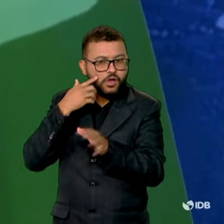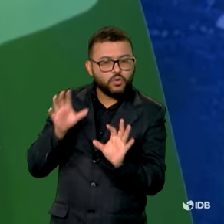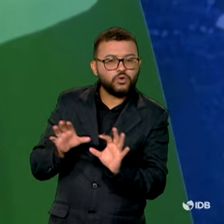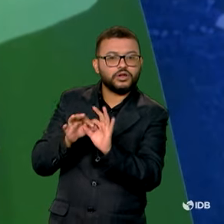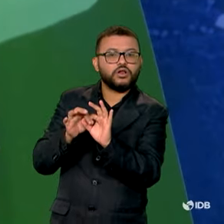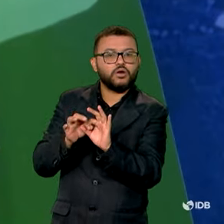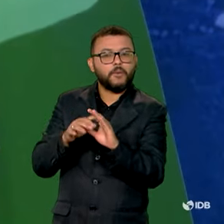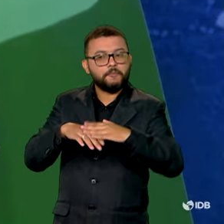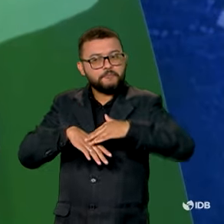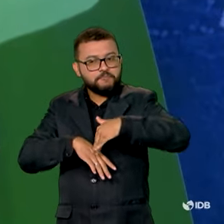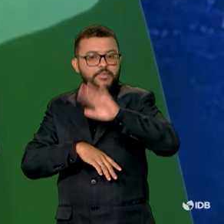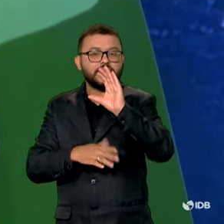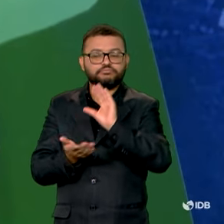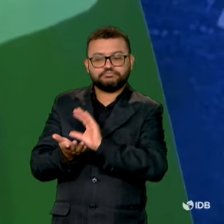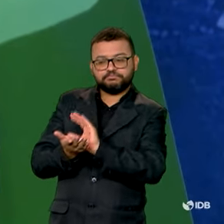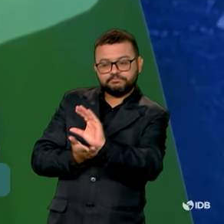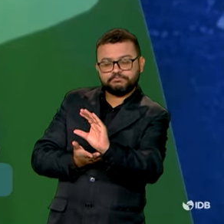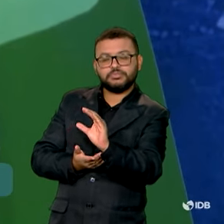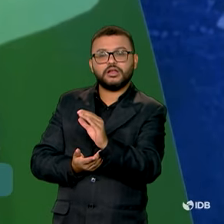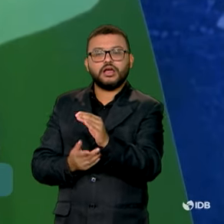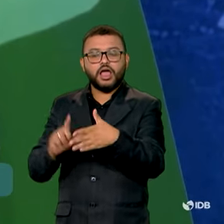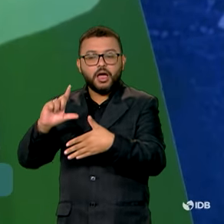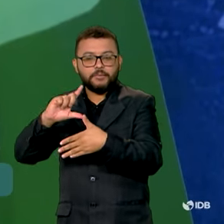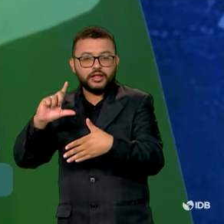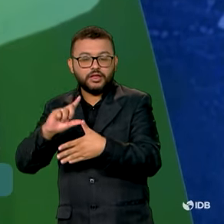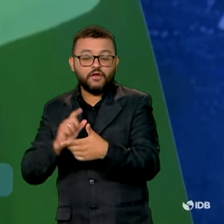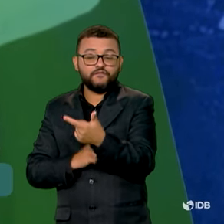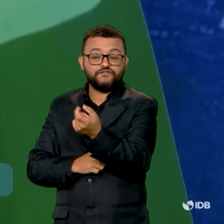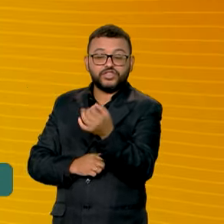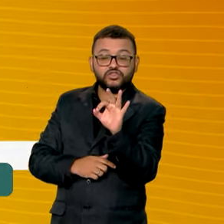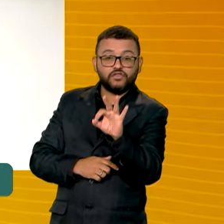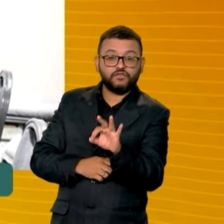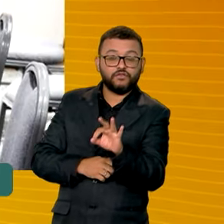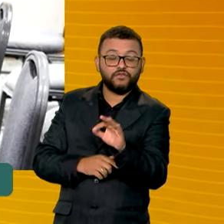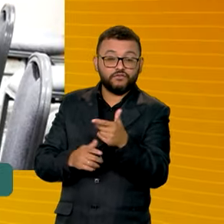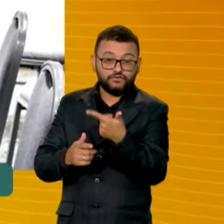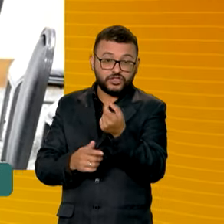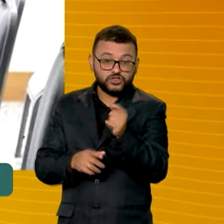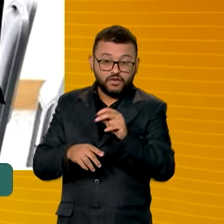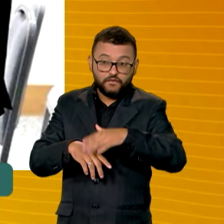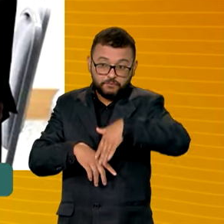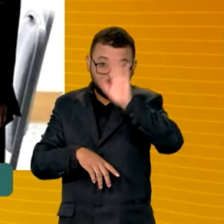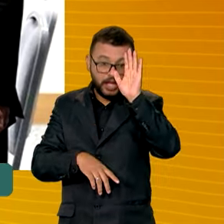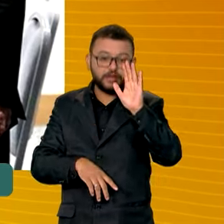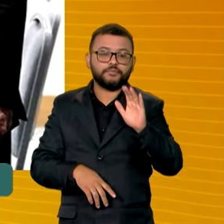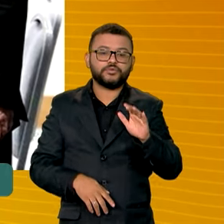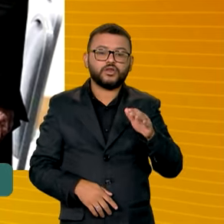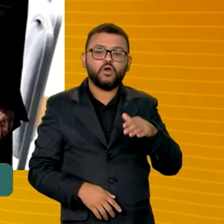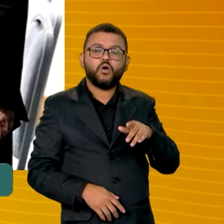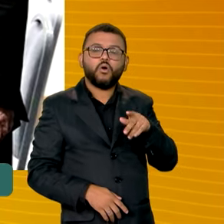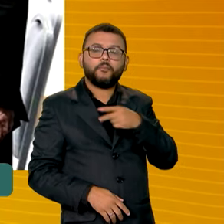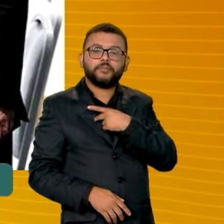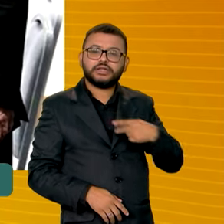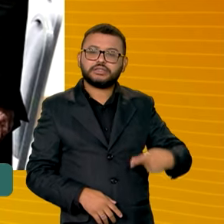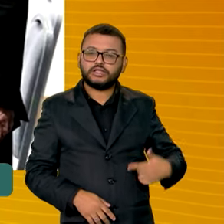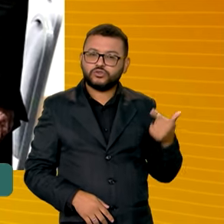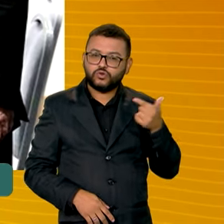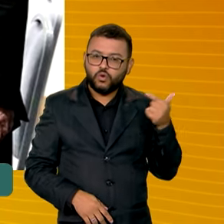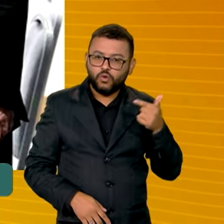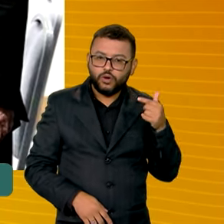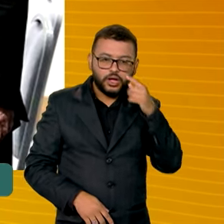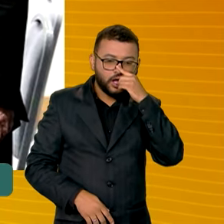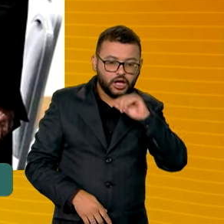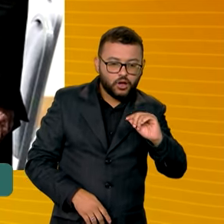vezes, investimento coreano na América Latina aumentou 20 vezes. Além do fórum, o vice-presidente participou de reunião